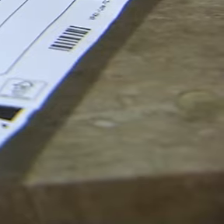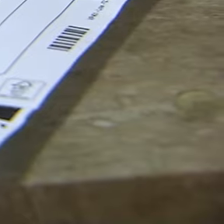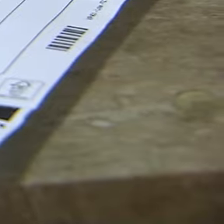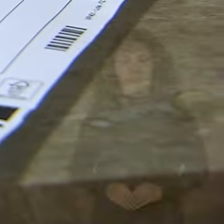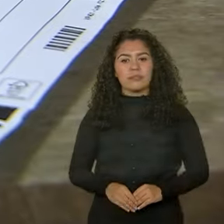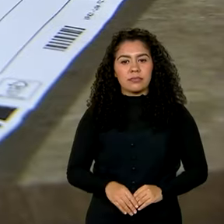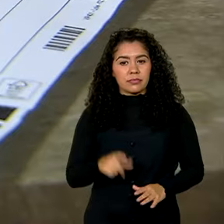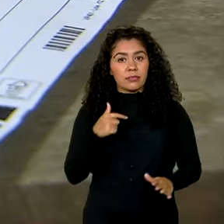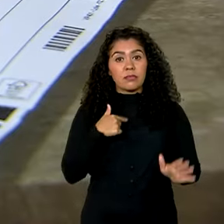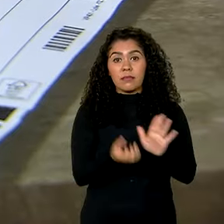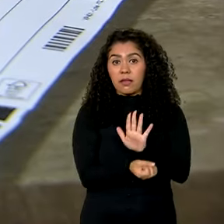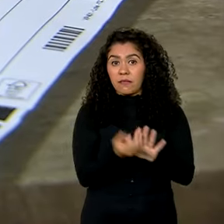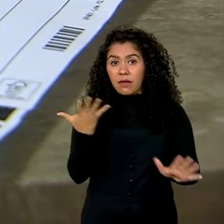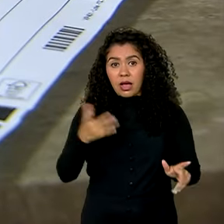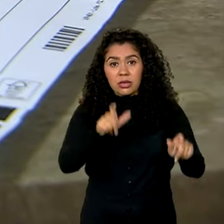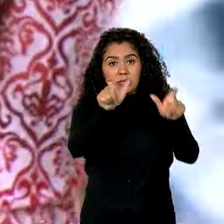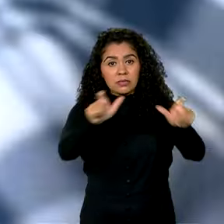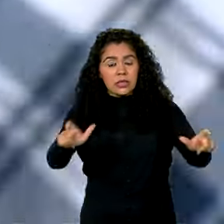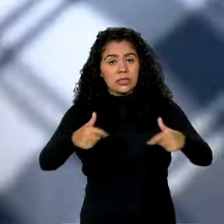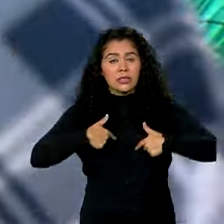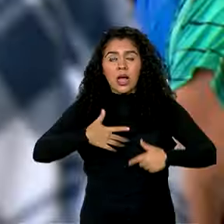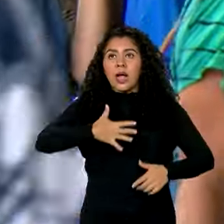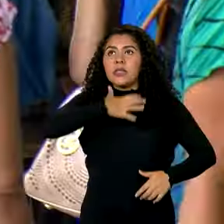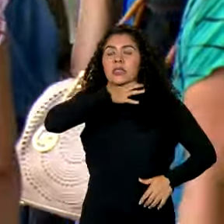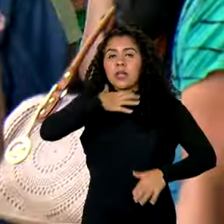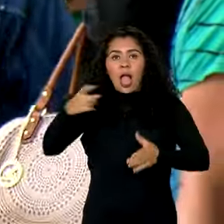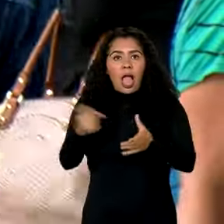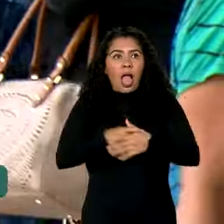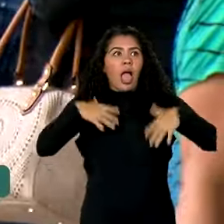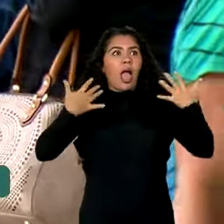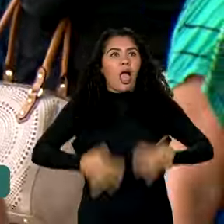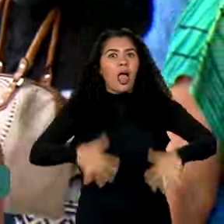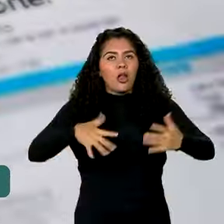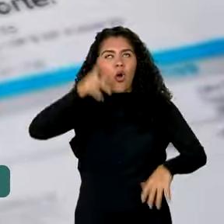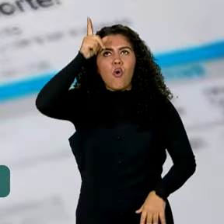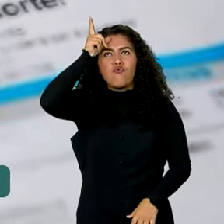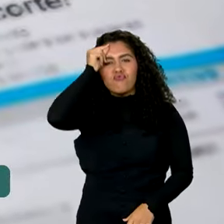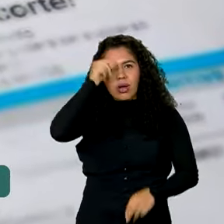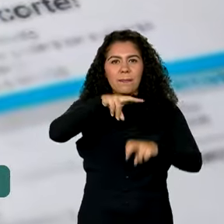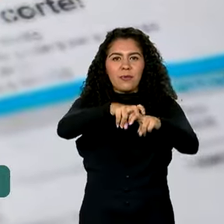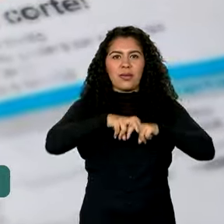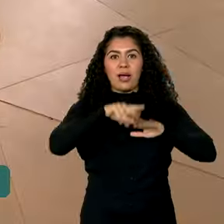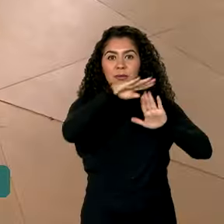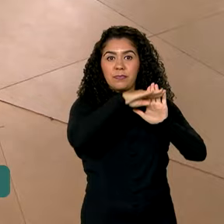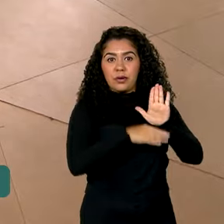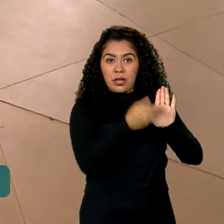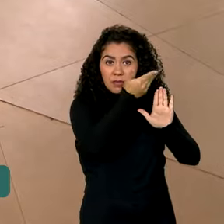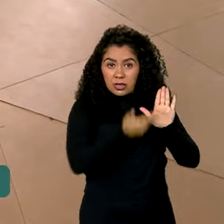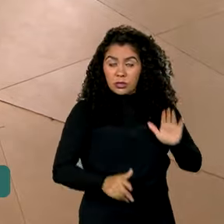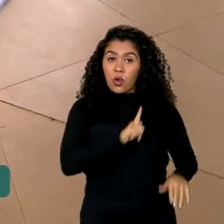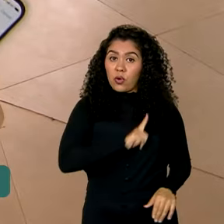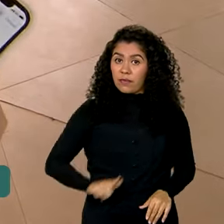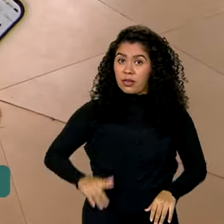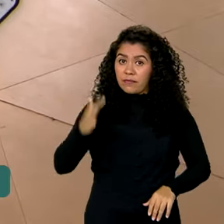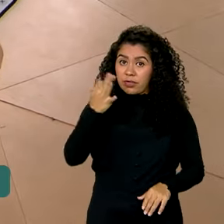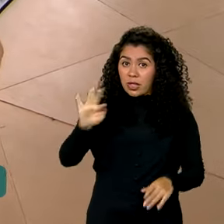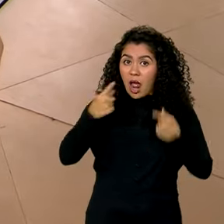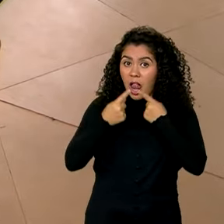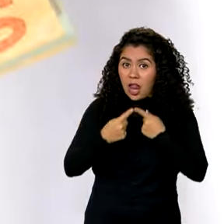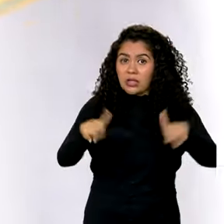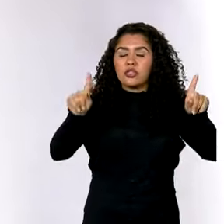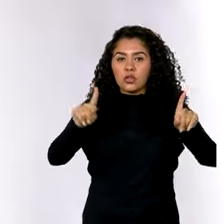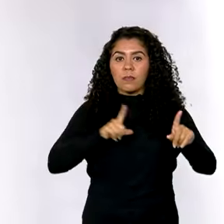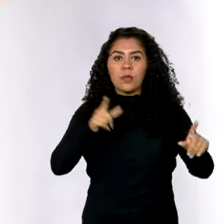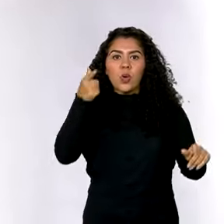Muita gente saiu do sufoco financeiro graças ao Desenrola Brasil. O programa lançado pelo governo federal reduziu em